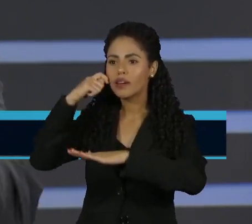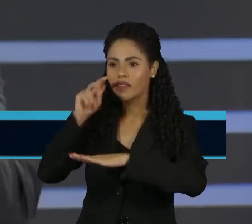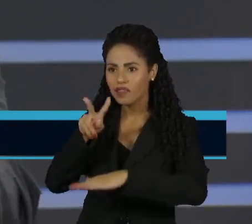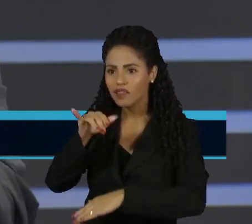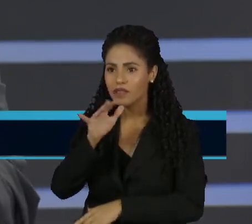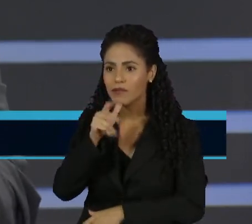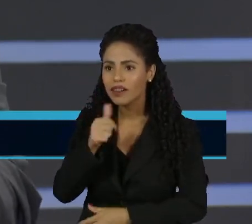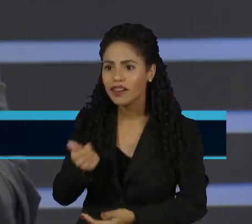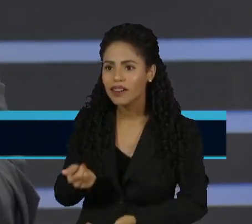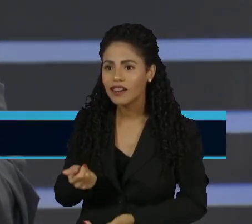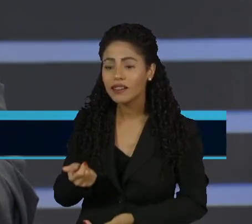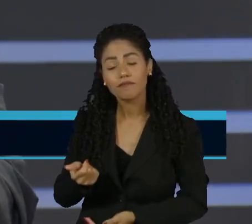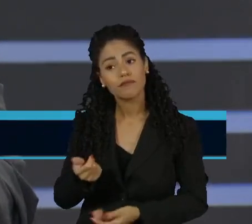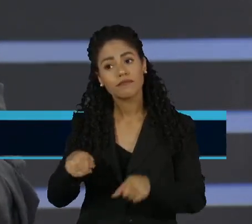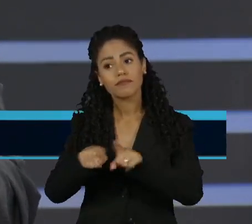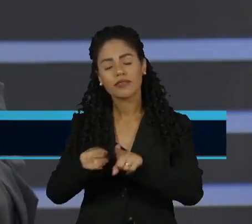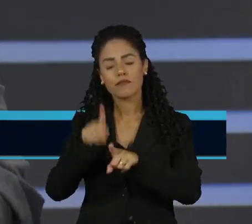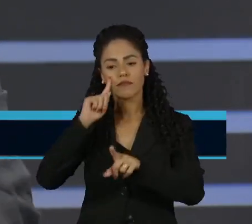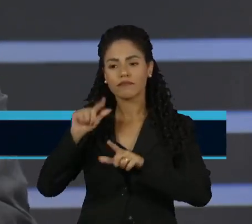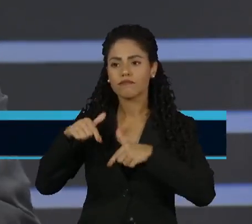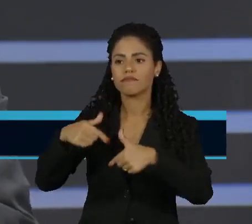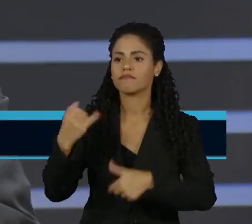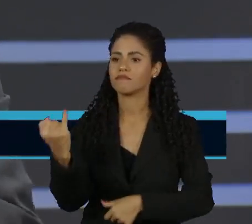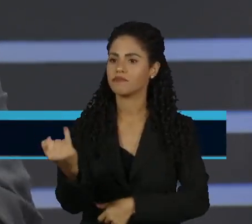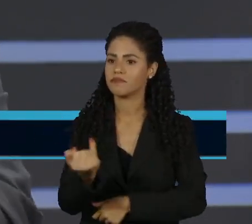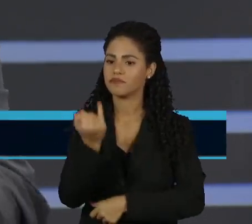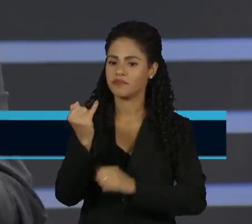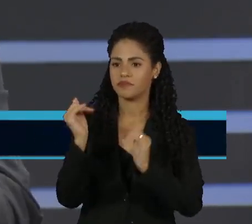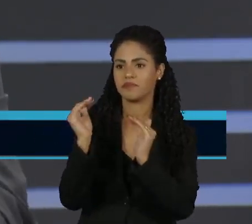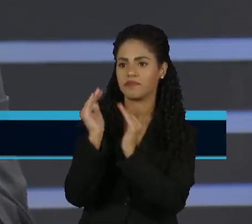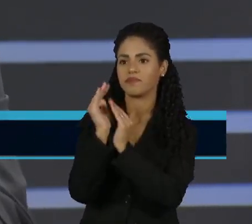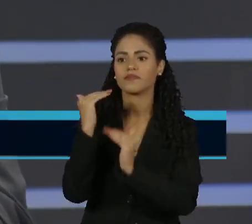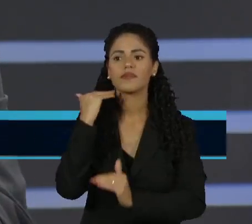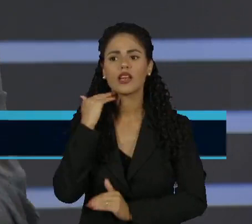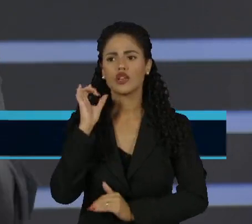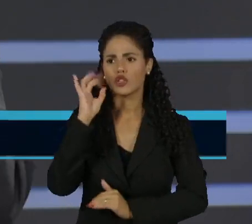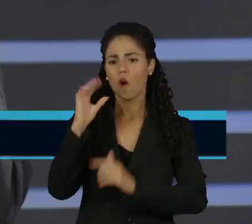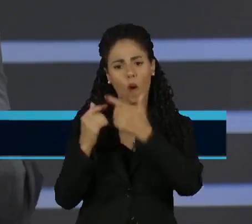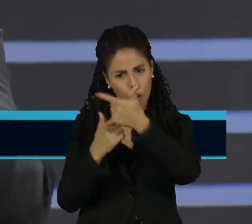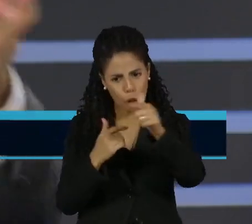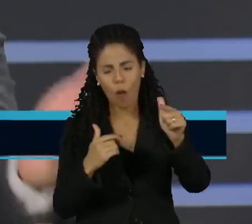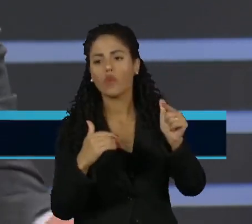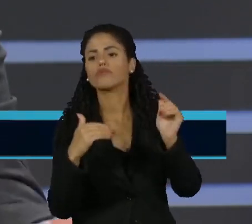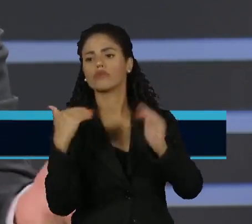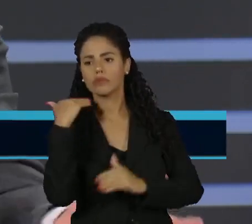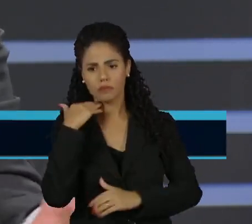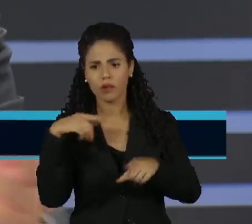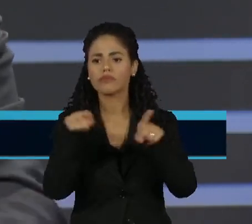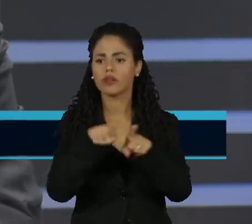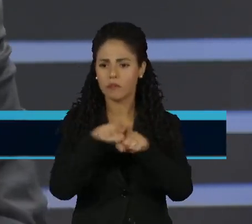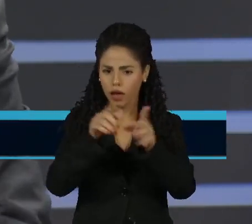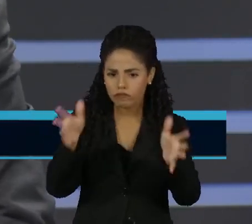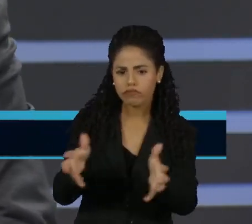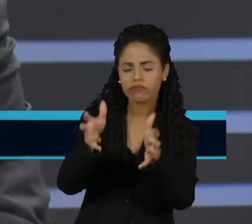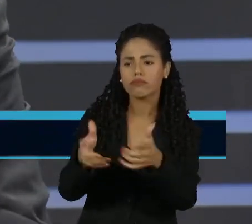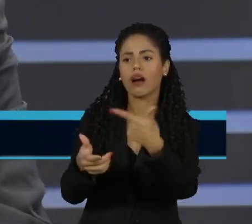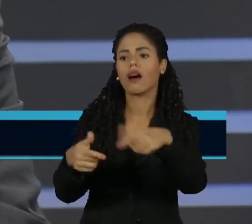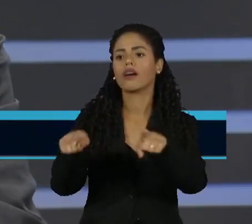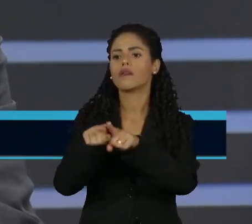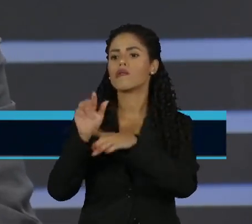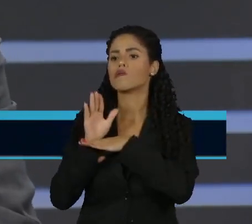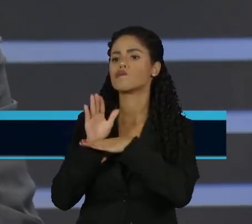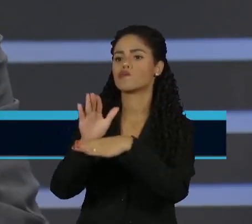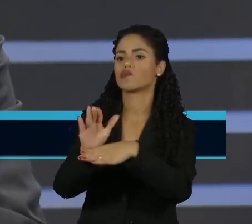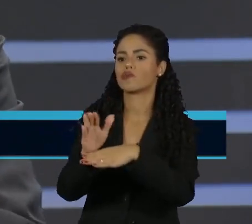é fundamental essa ação sobre o Banco do Brasil, que não fique só no Banco do Brasil, que o Banco do Brasil financiou, ajudou a financiar